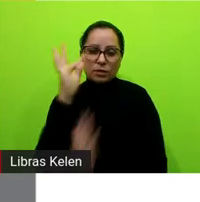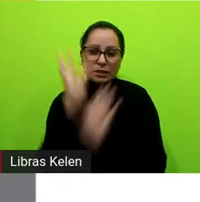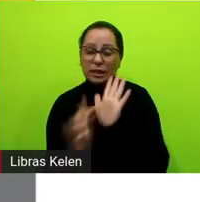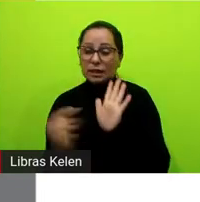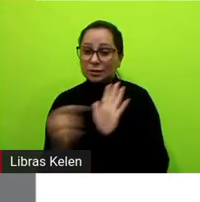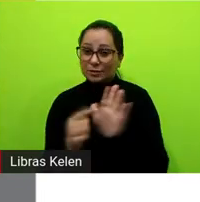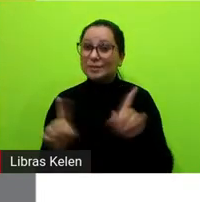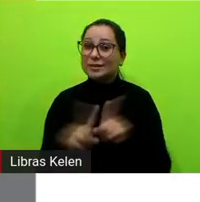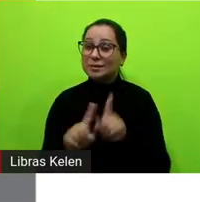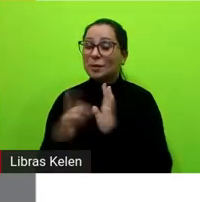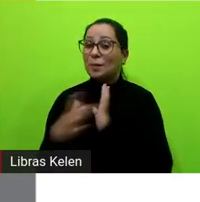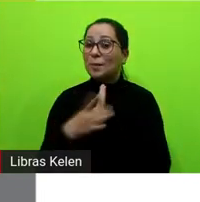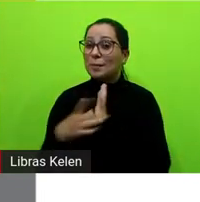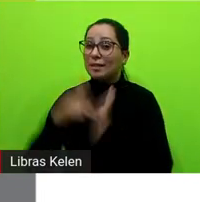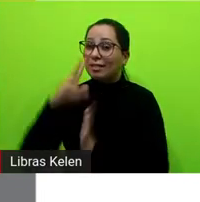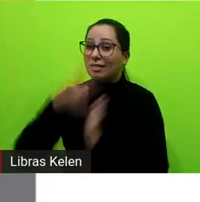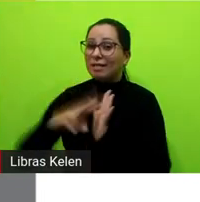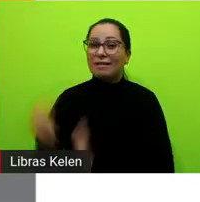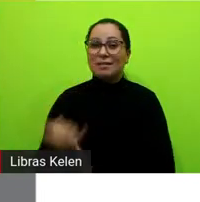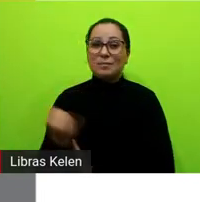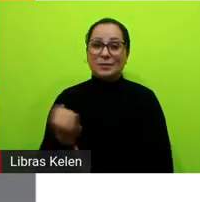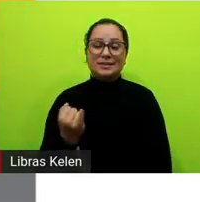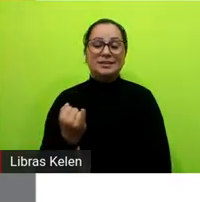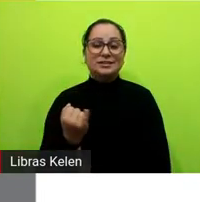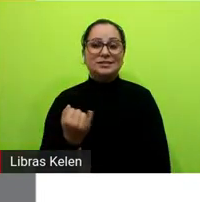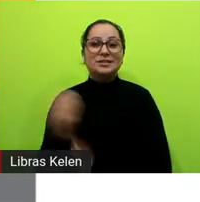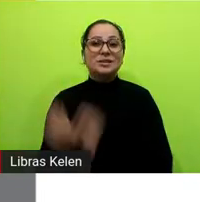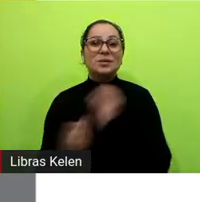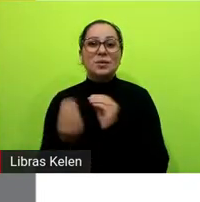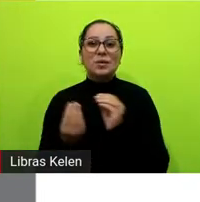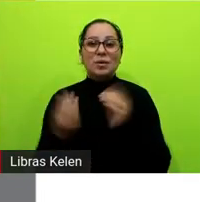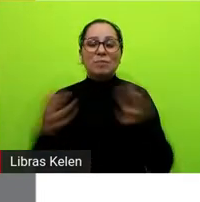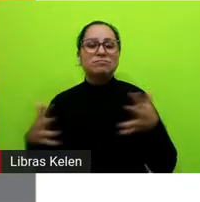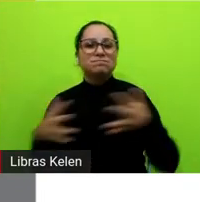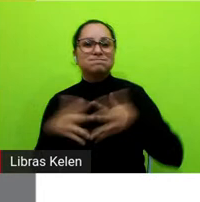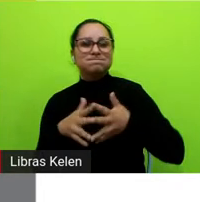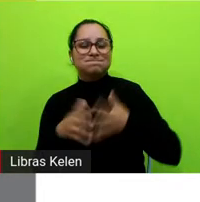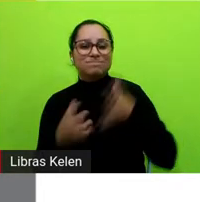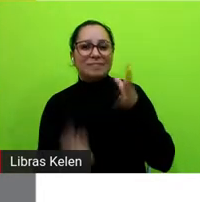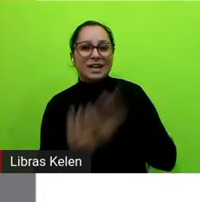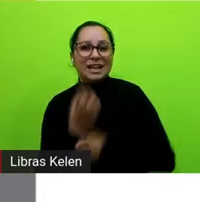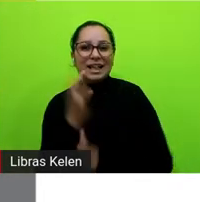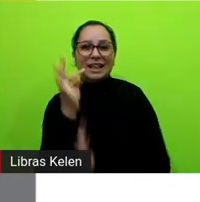habilidade de leitura muito importante o que desencadeia a construção de uma narrativa